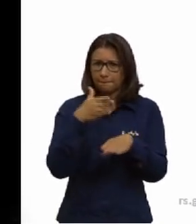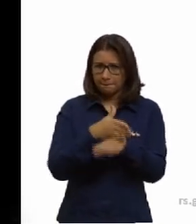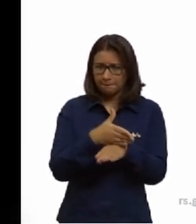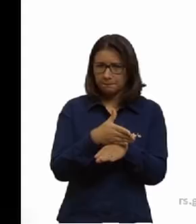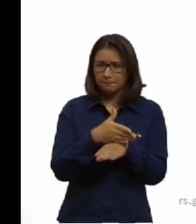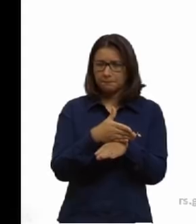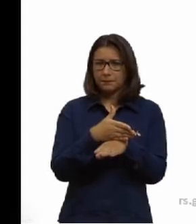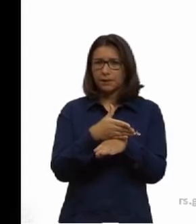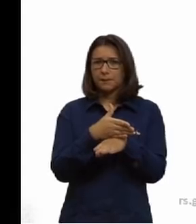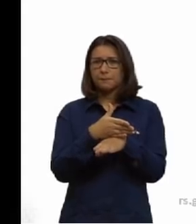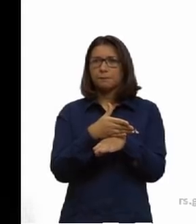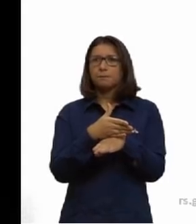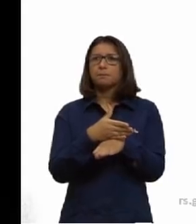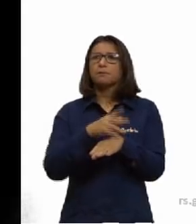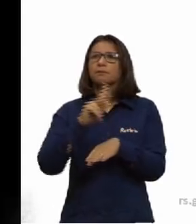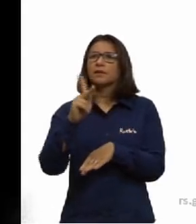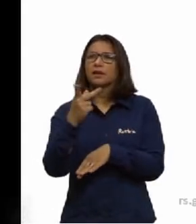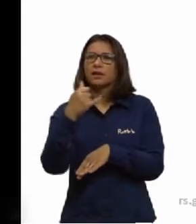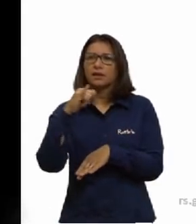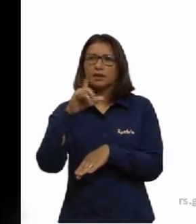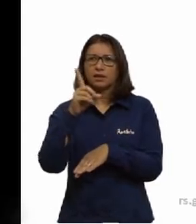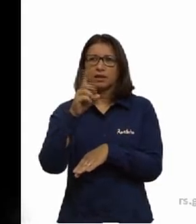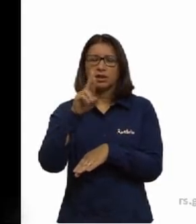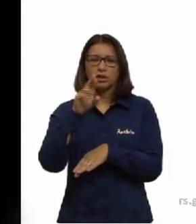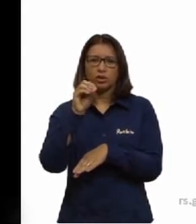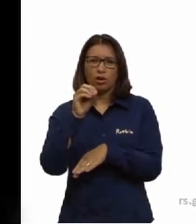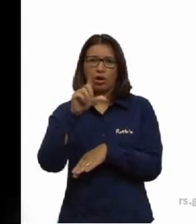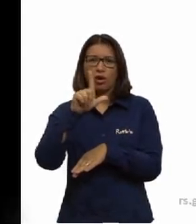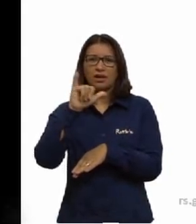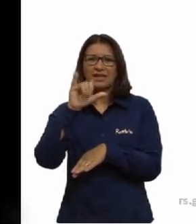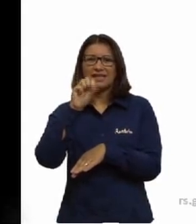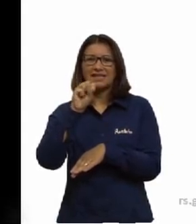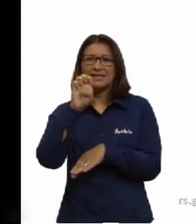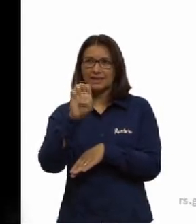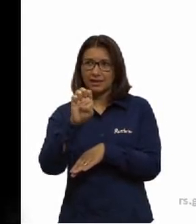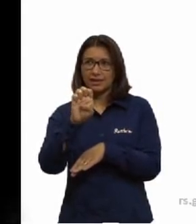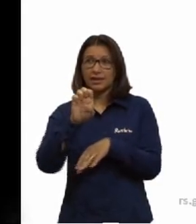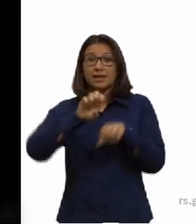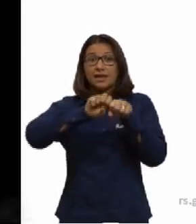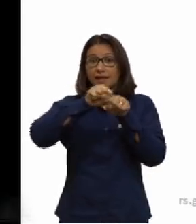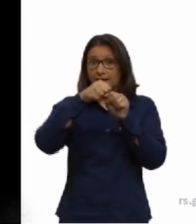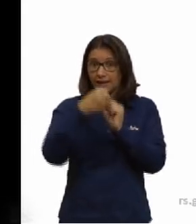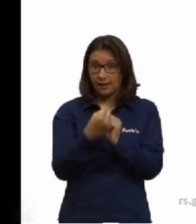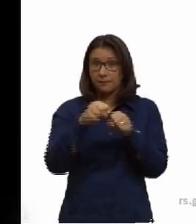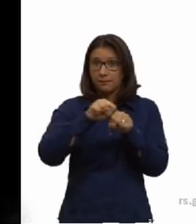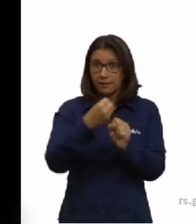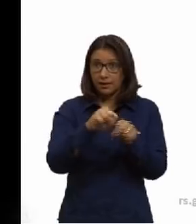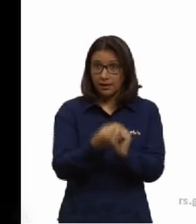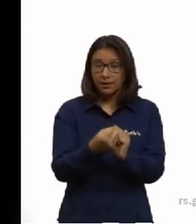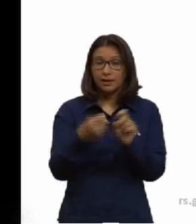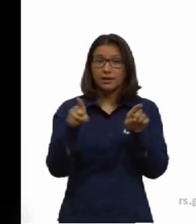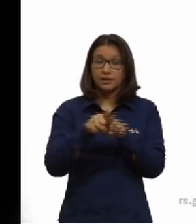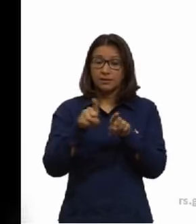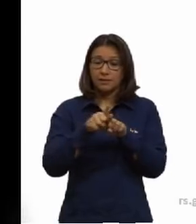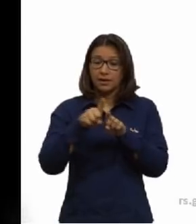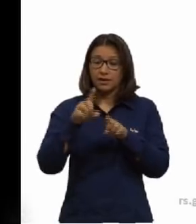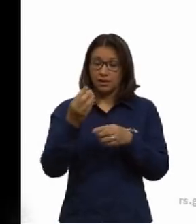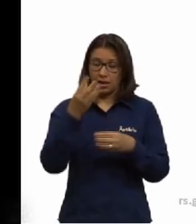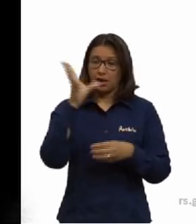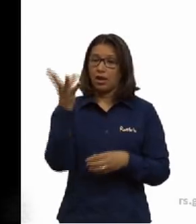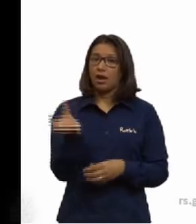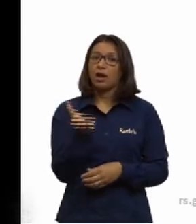reações de hidrólise, que é quebra, lise, principalmente aí da digestão dos alimentos.